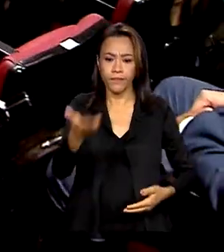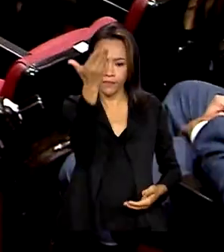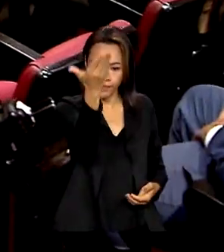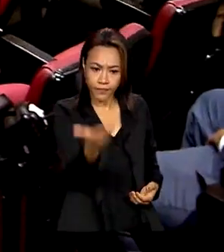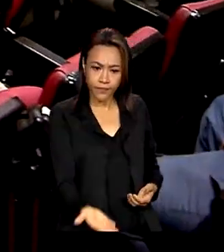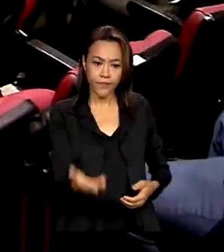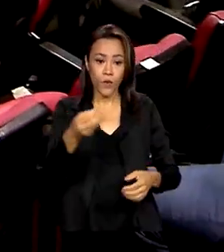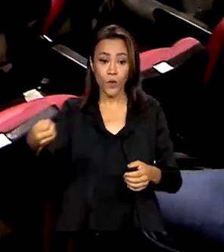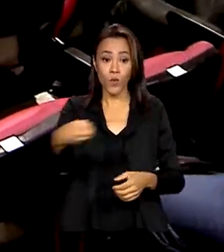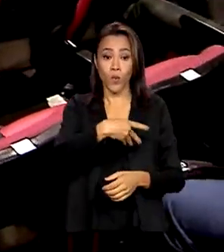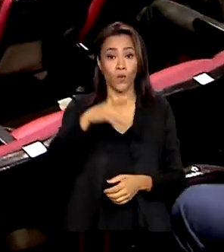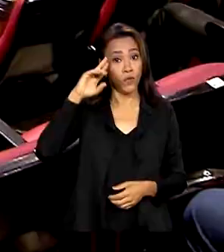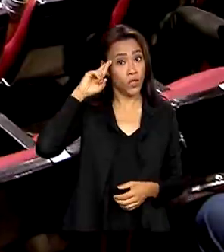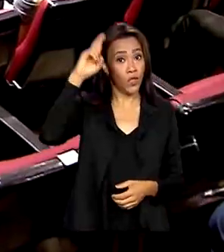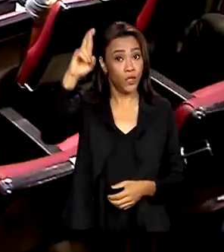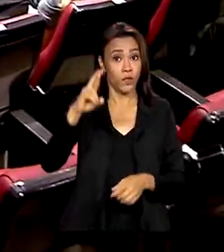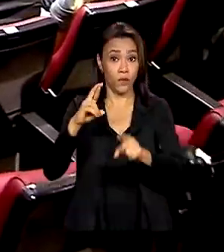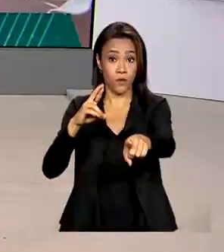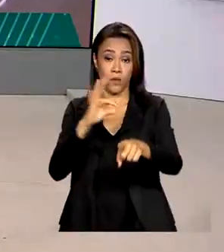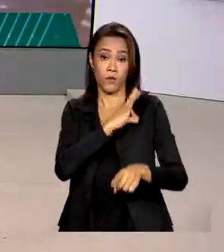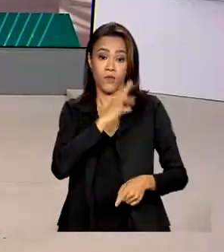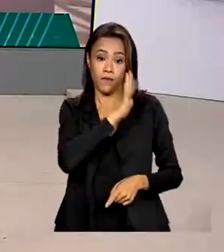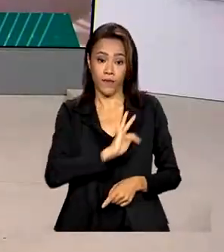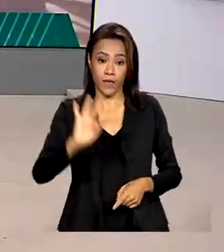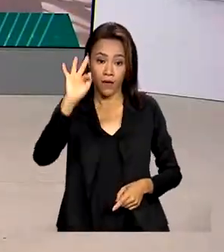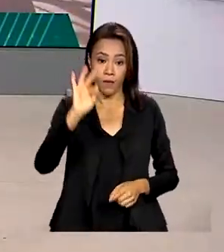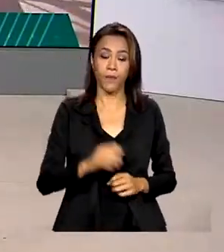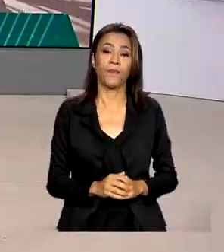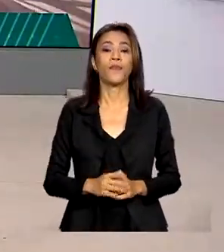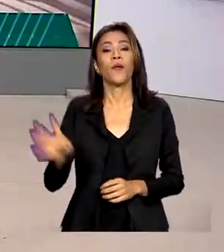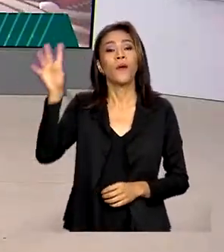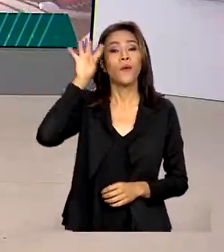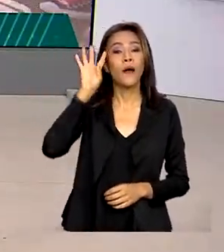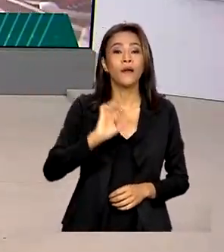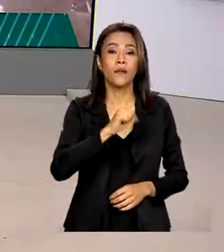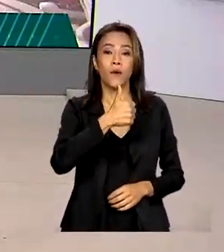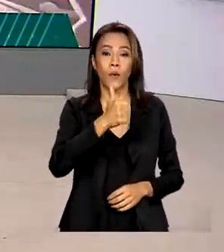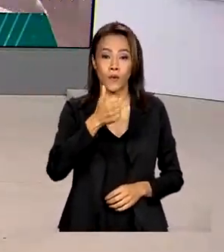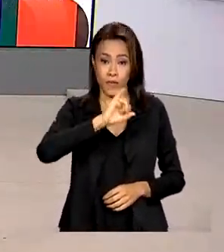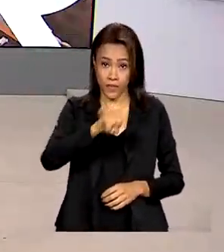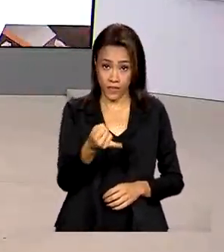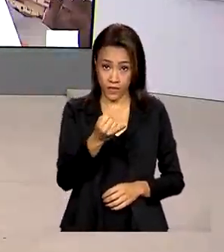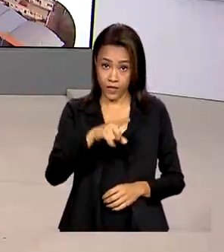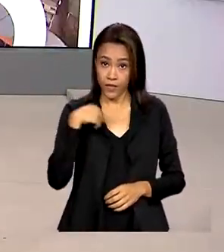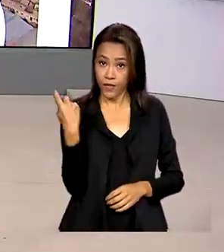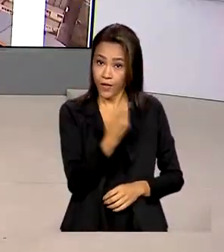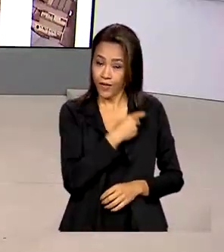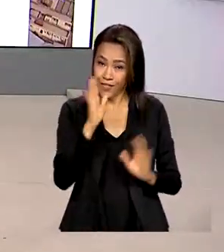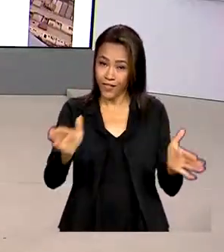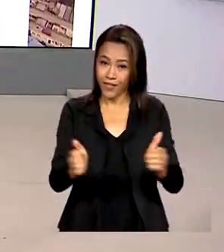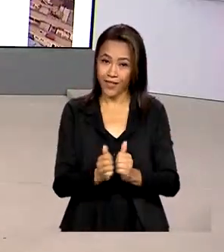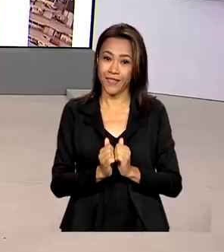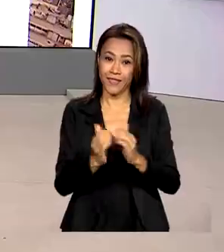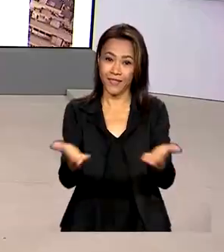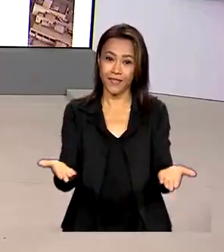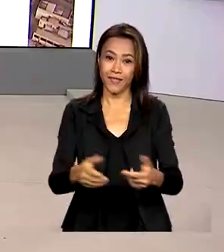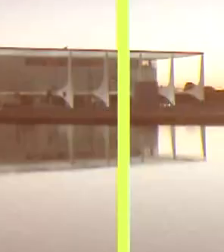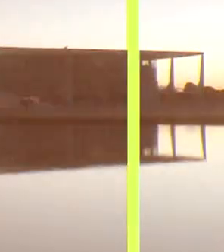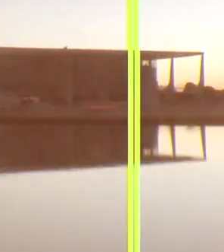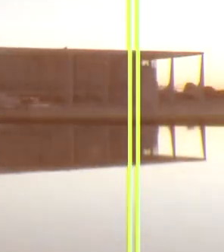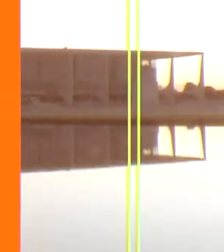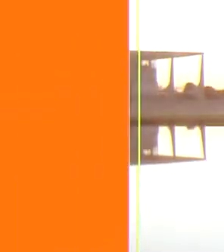novo diretor-geral da Polícia Federal. Quarta-feira, 11 de janeiro, o Brasil em Dia já está no ar.